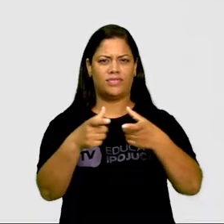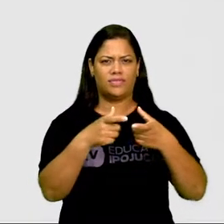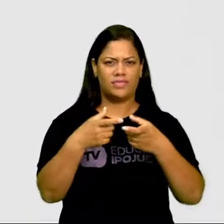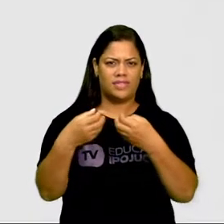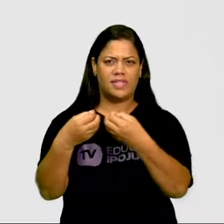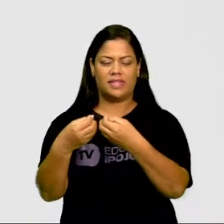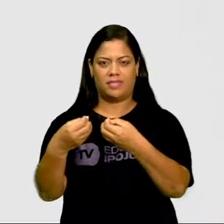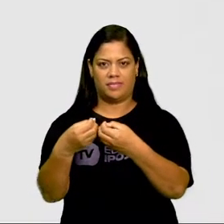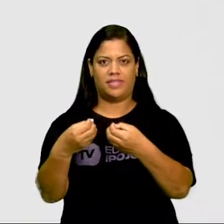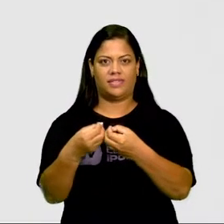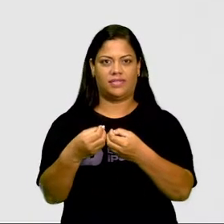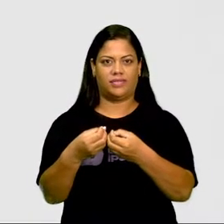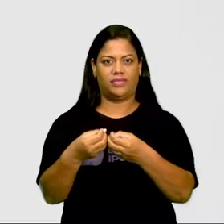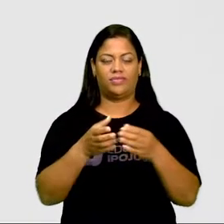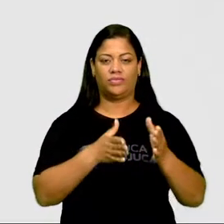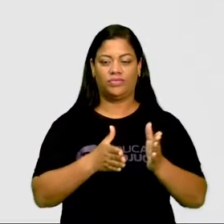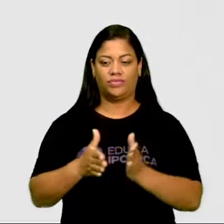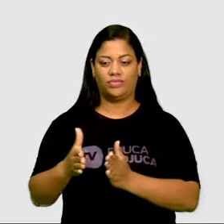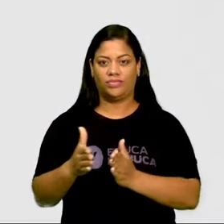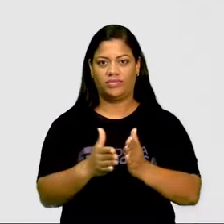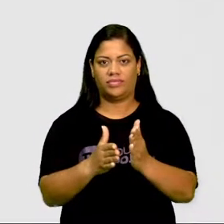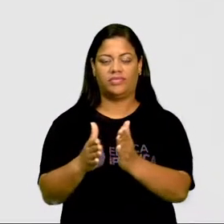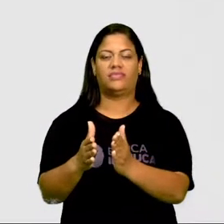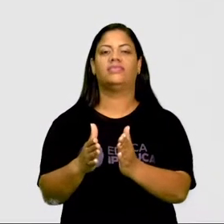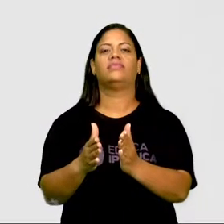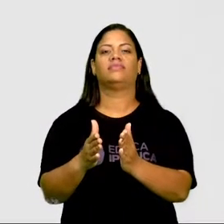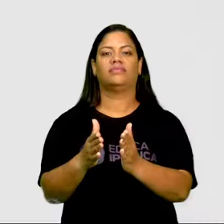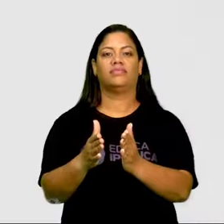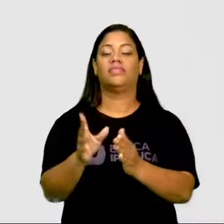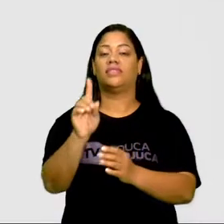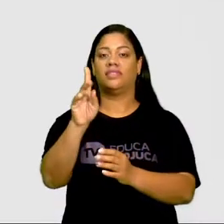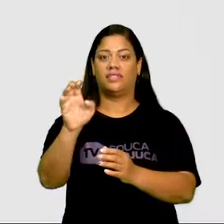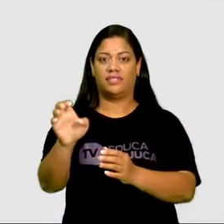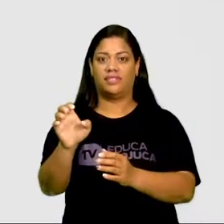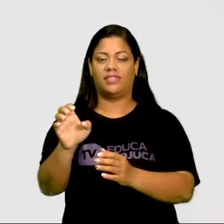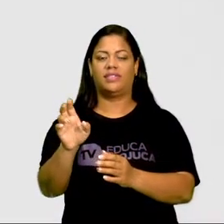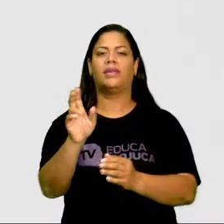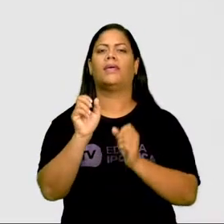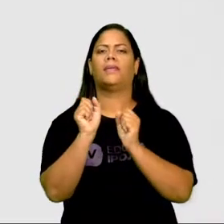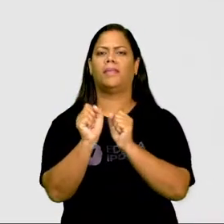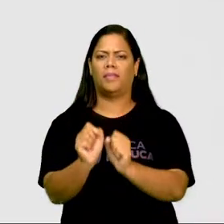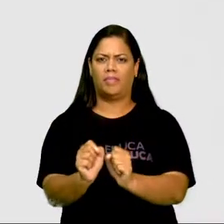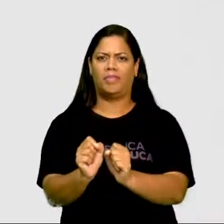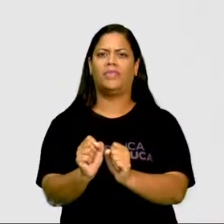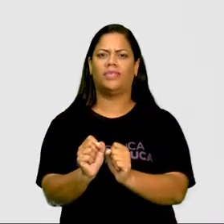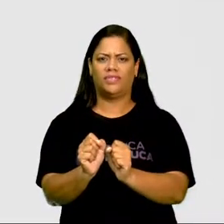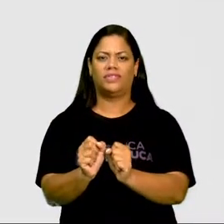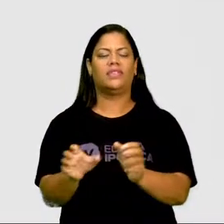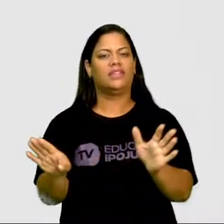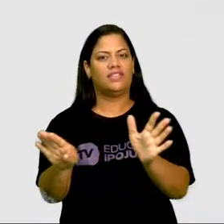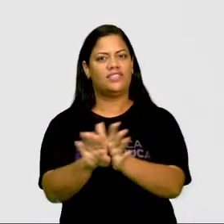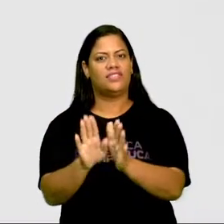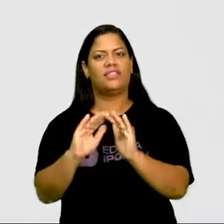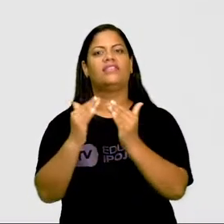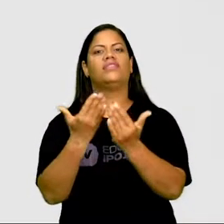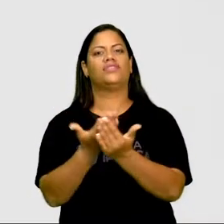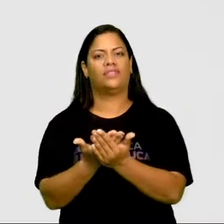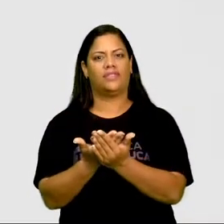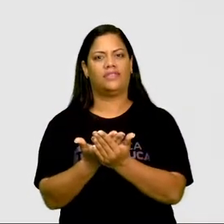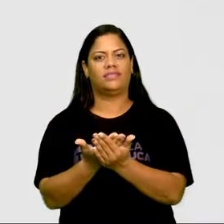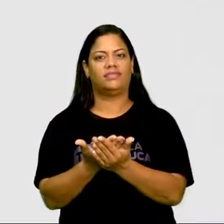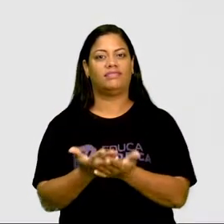referência pela qual o Zé pode passar aí para poder chegar na escola?